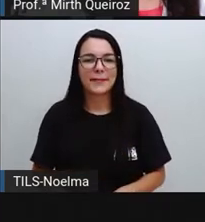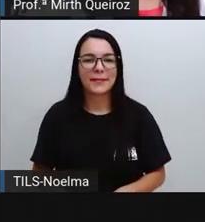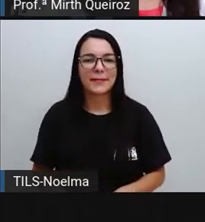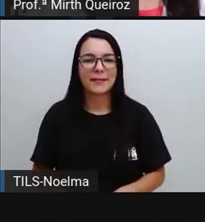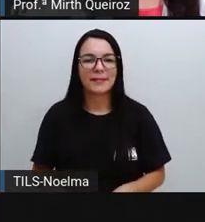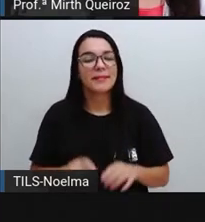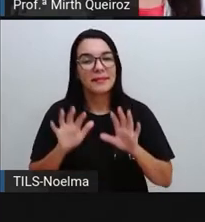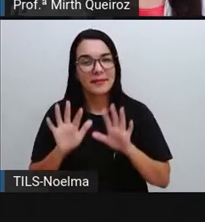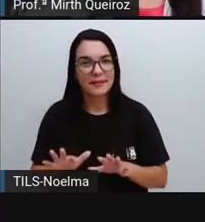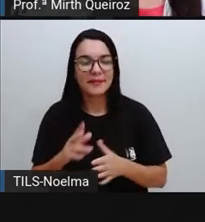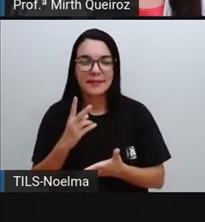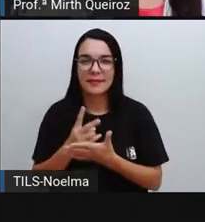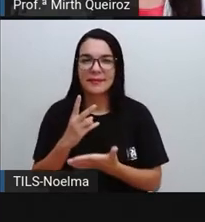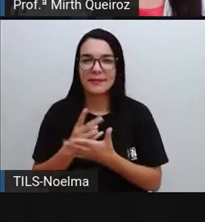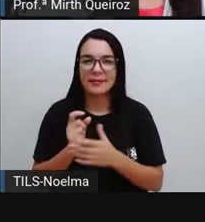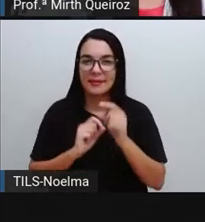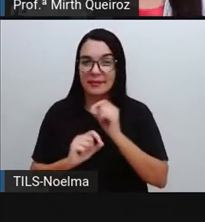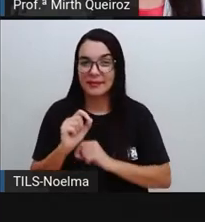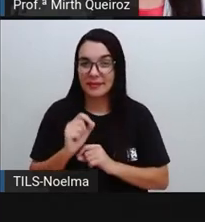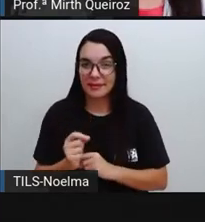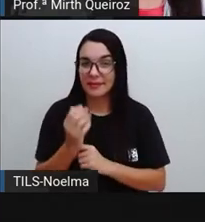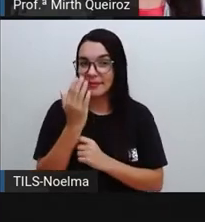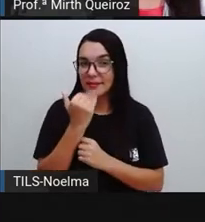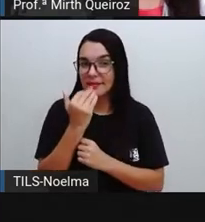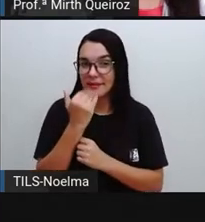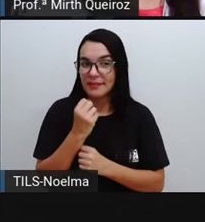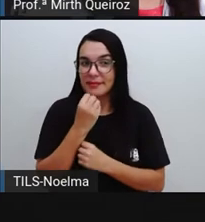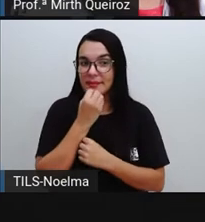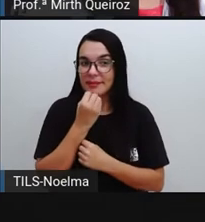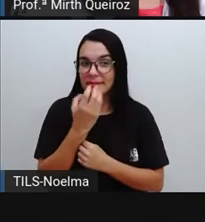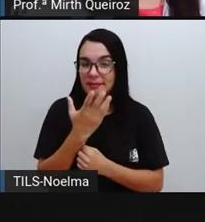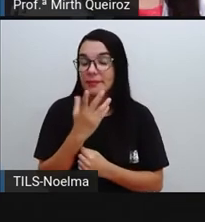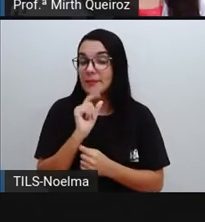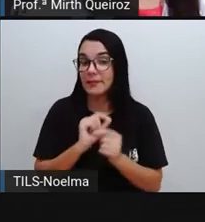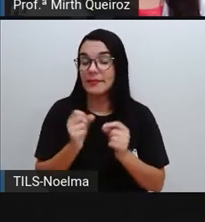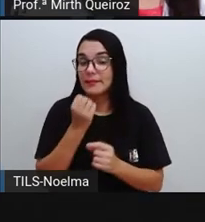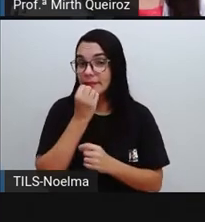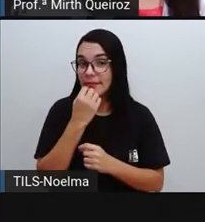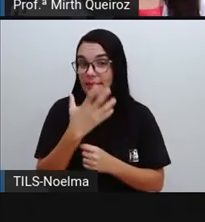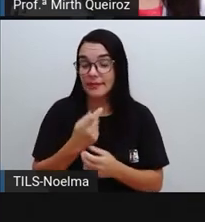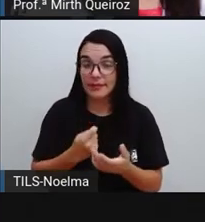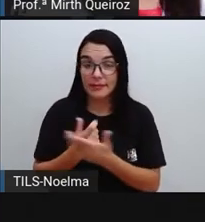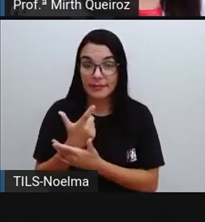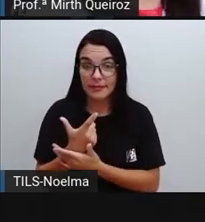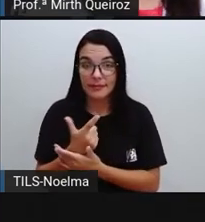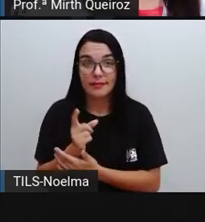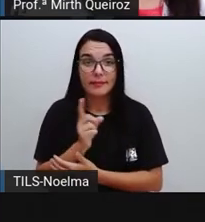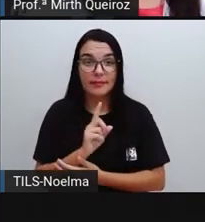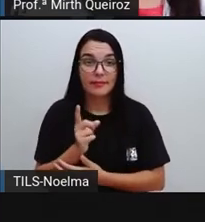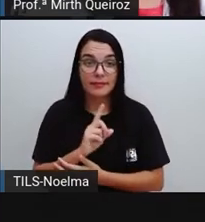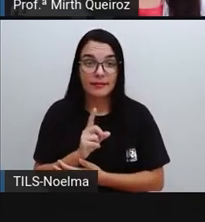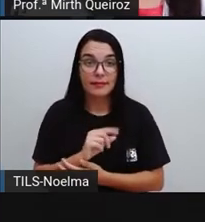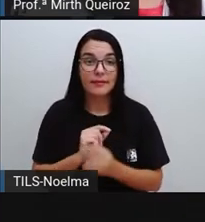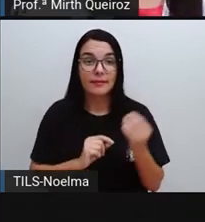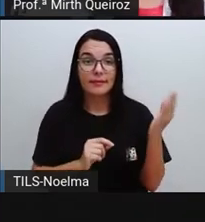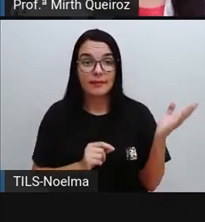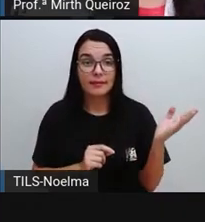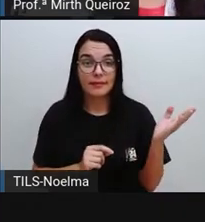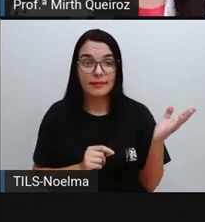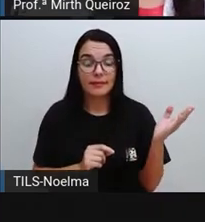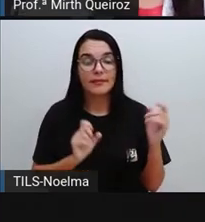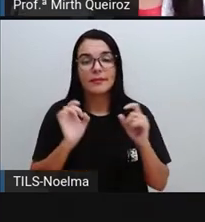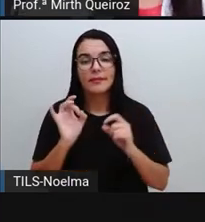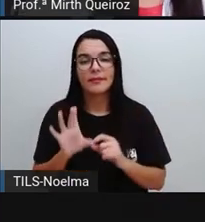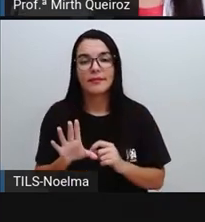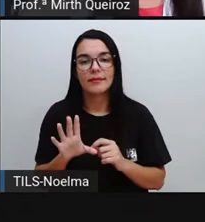Mas, geralmente, os bens de consumo que estão dentro aí dessa classificação de não duráveis são aqueles que